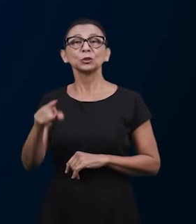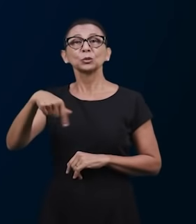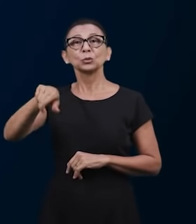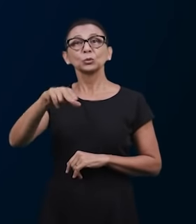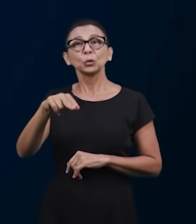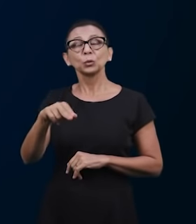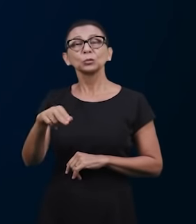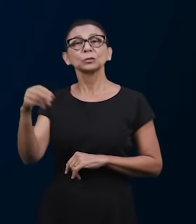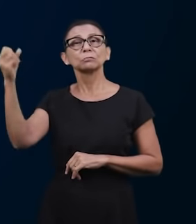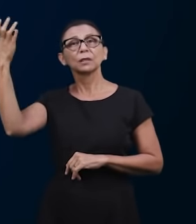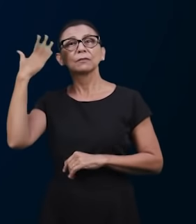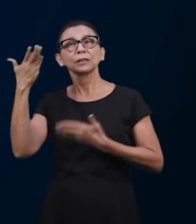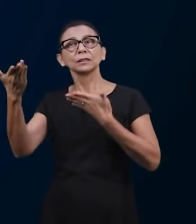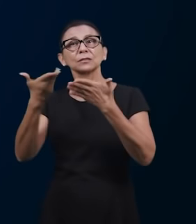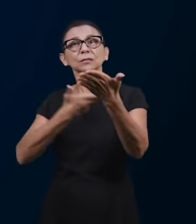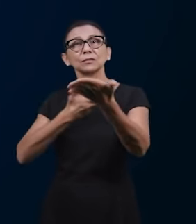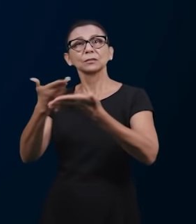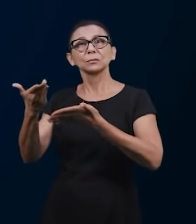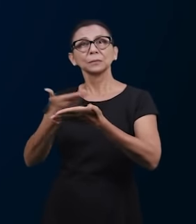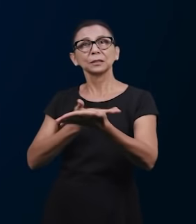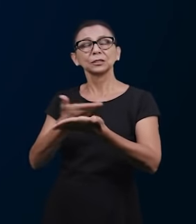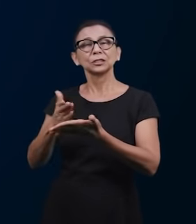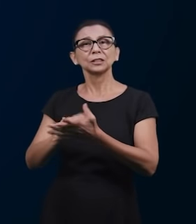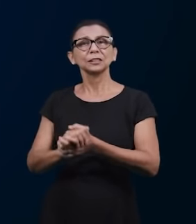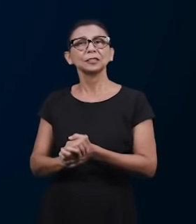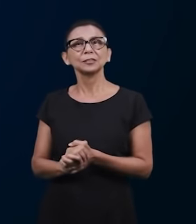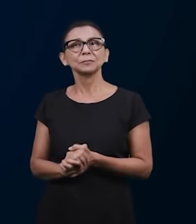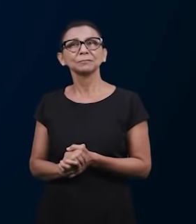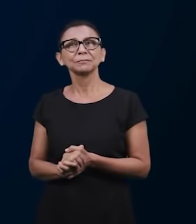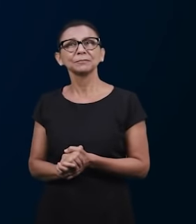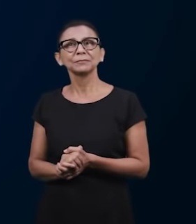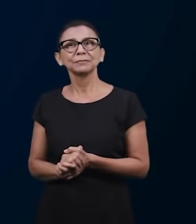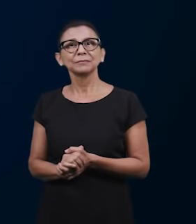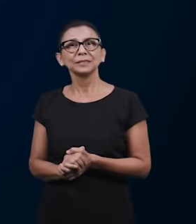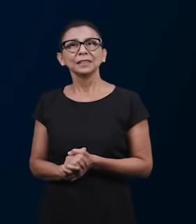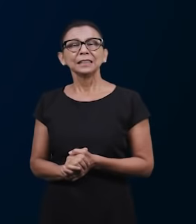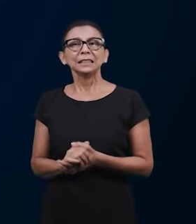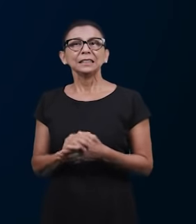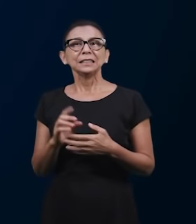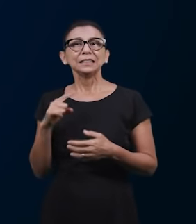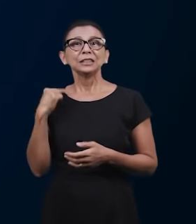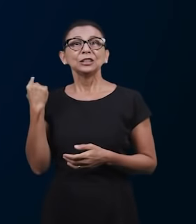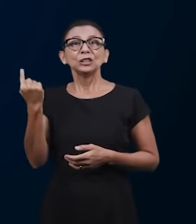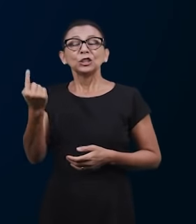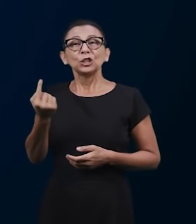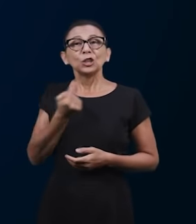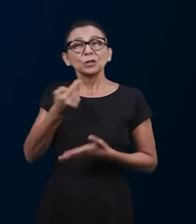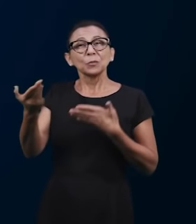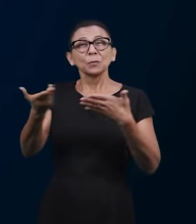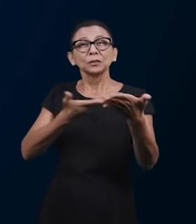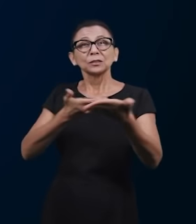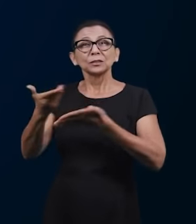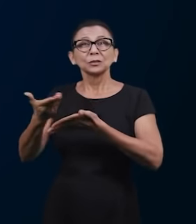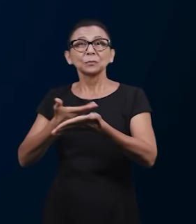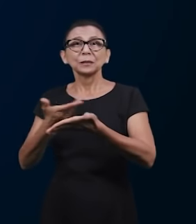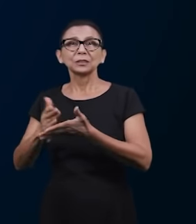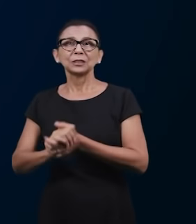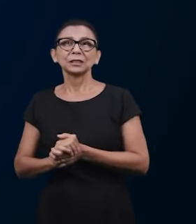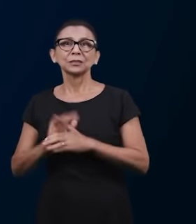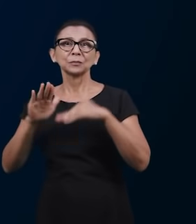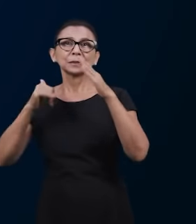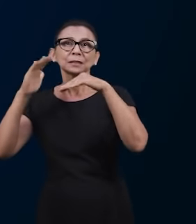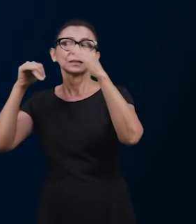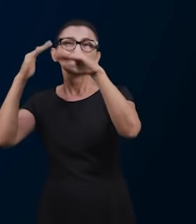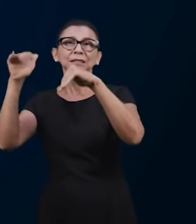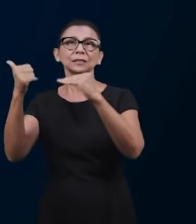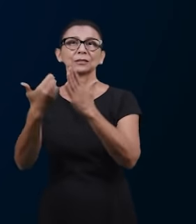um dos irmãos, a revelação que eles apresentam, nos nutre aqueles que não temos tido revelação. e cada dia estamos em uma